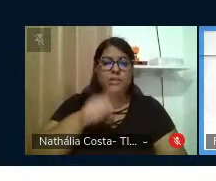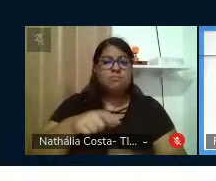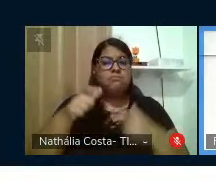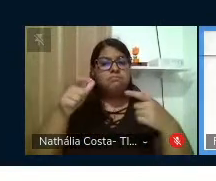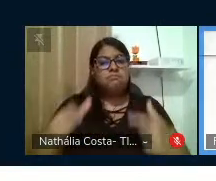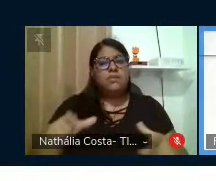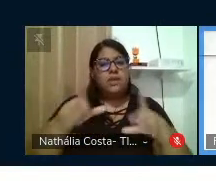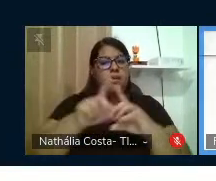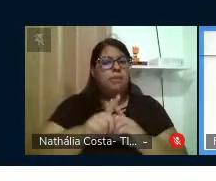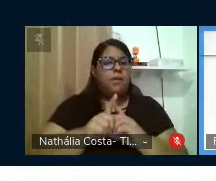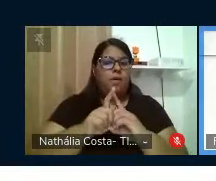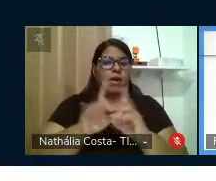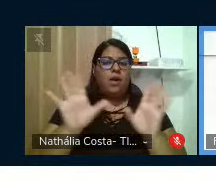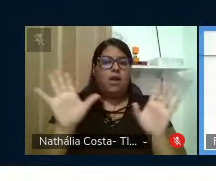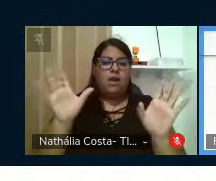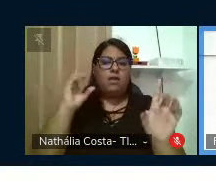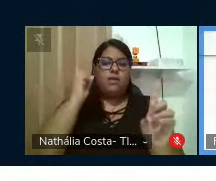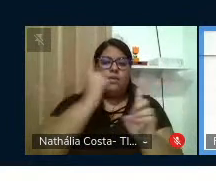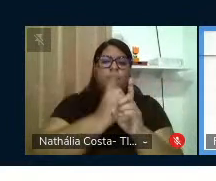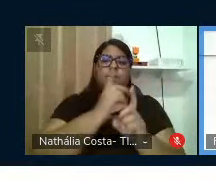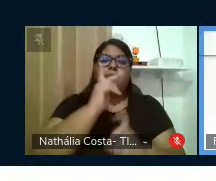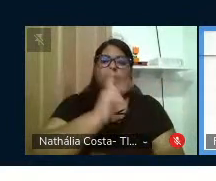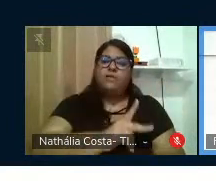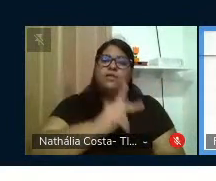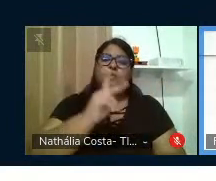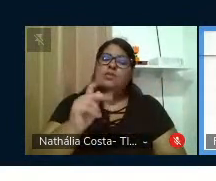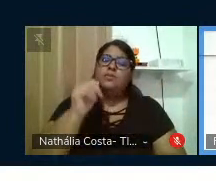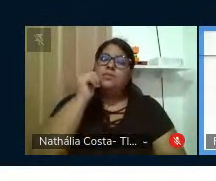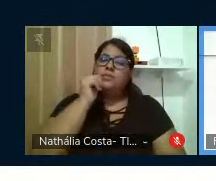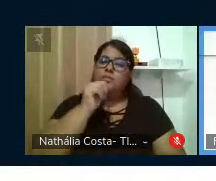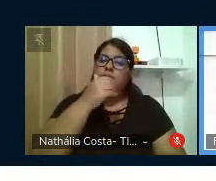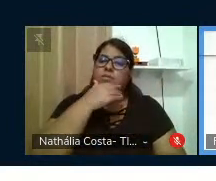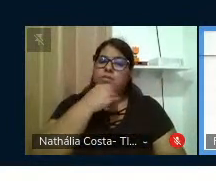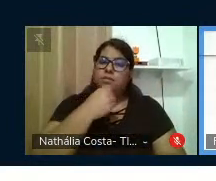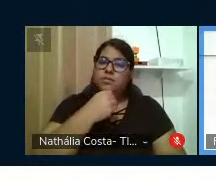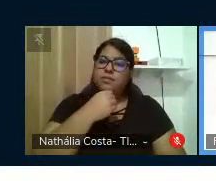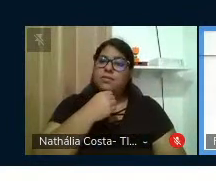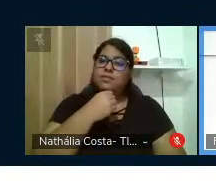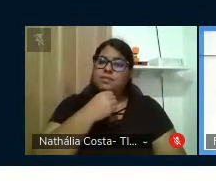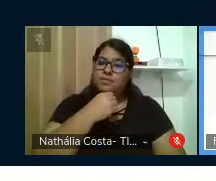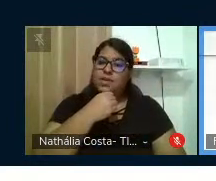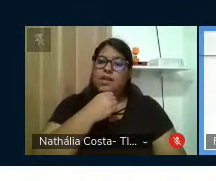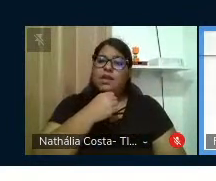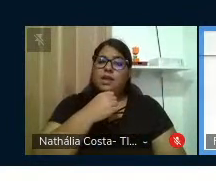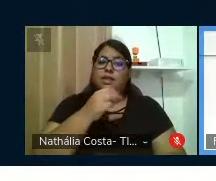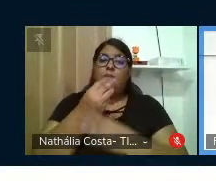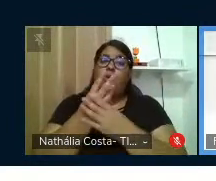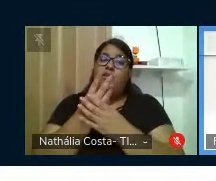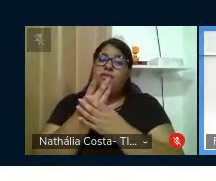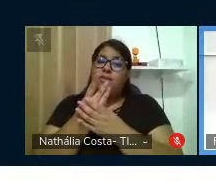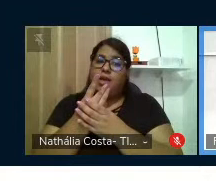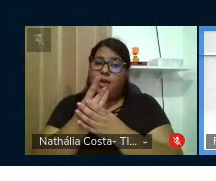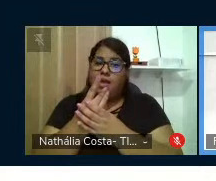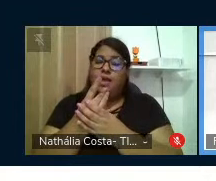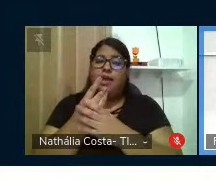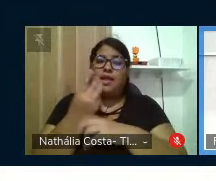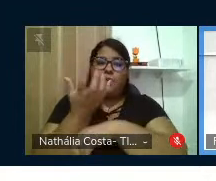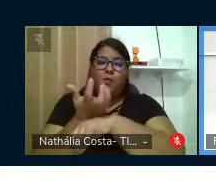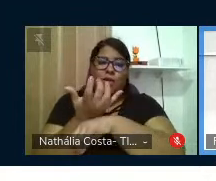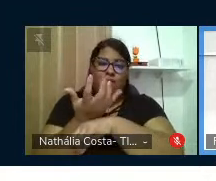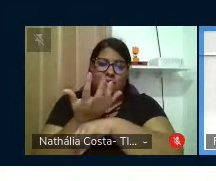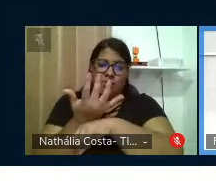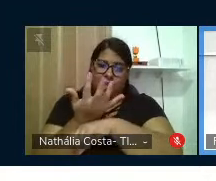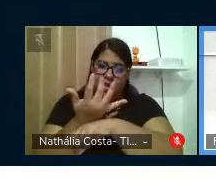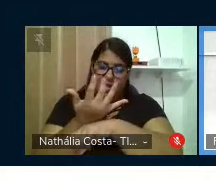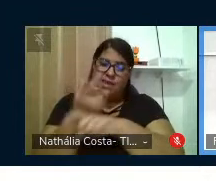democrático, um encontro entre professores e professoras da UFRPE, da UFPE, assim como professores de escola